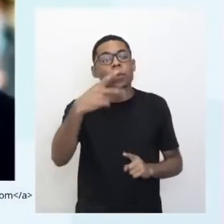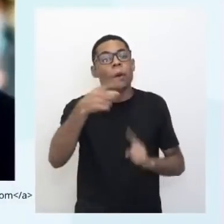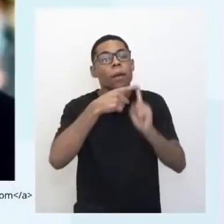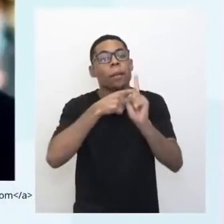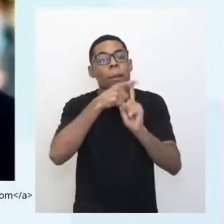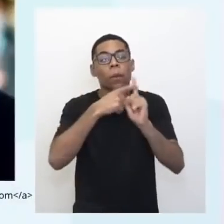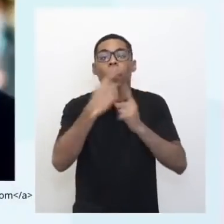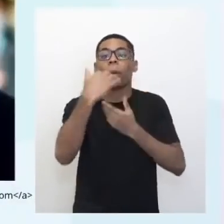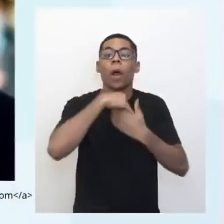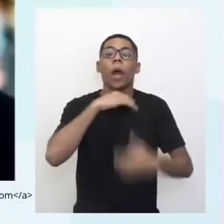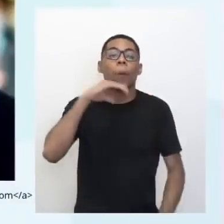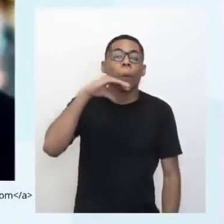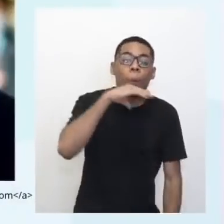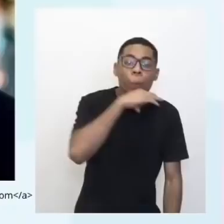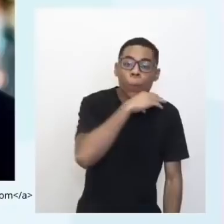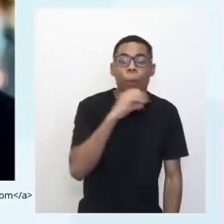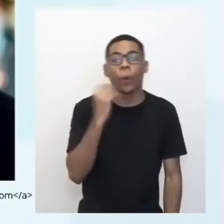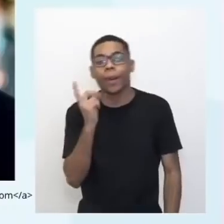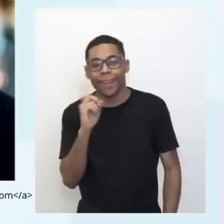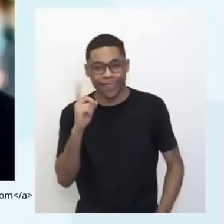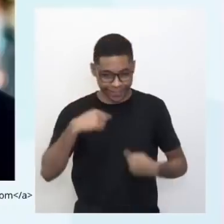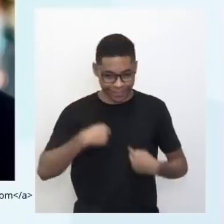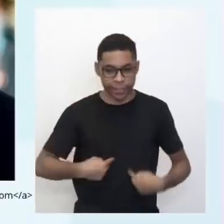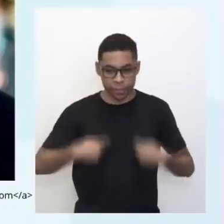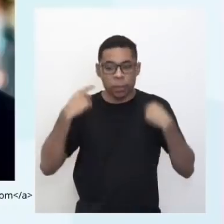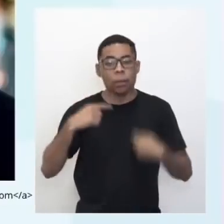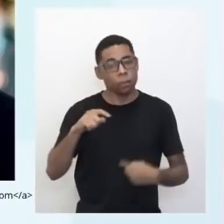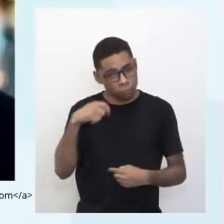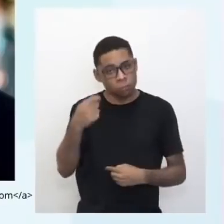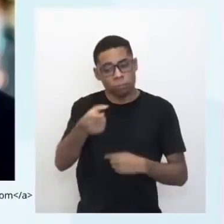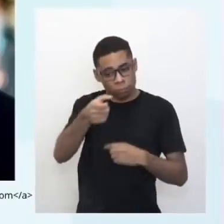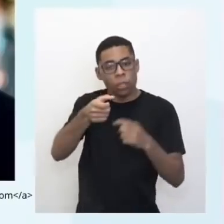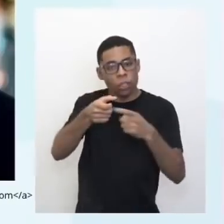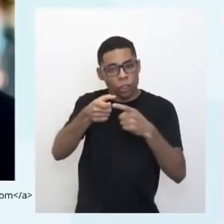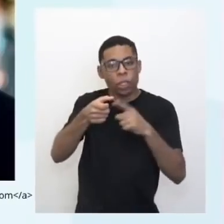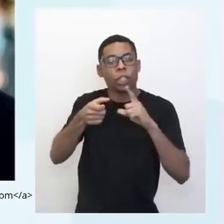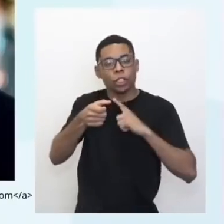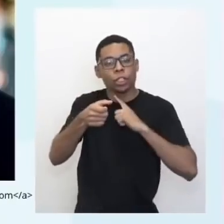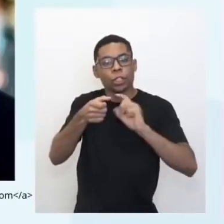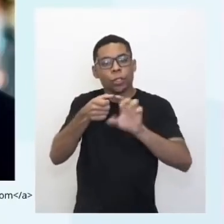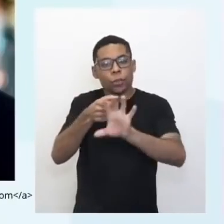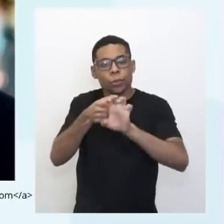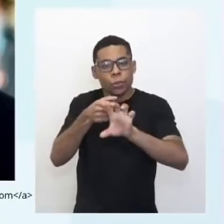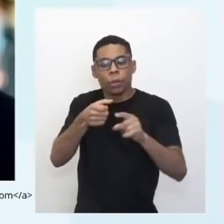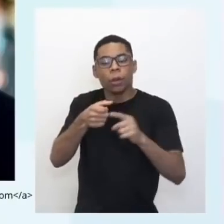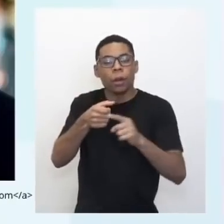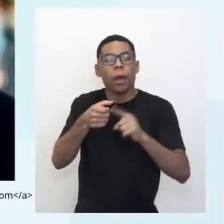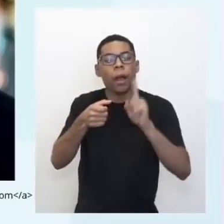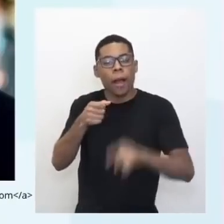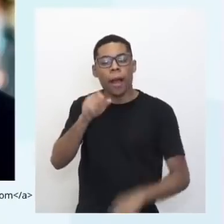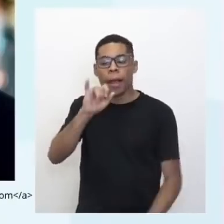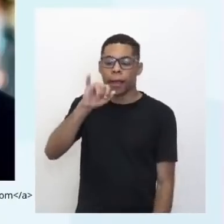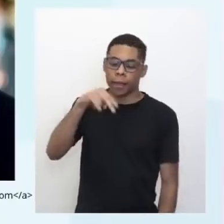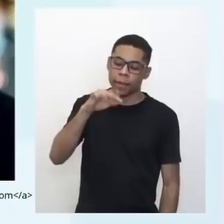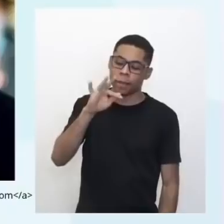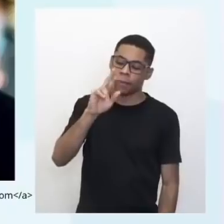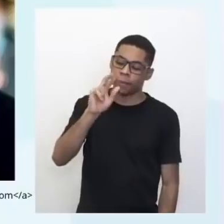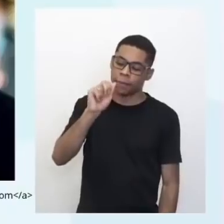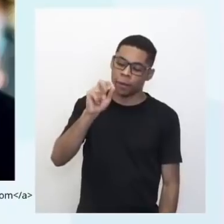por aquela pistola ali que é um termômetro infravermelho, né? A gente pega aí a radiação infravermelha, tem ali um...